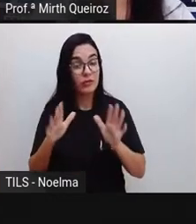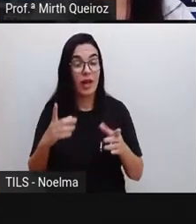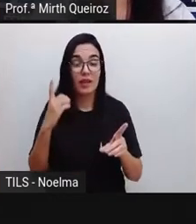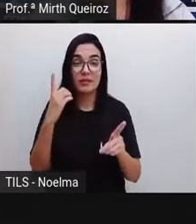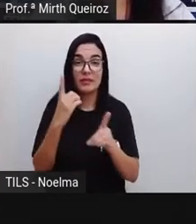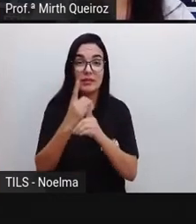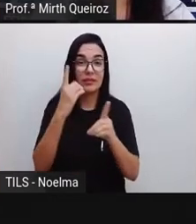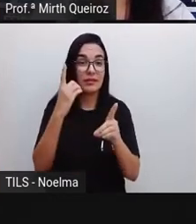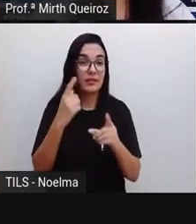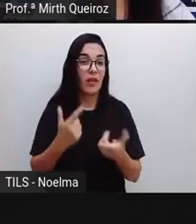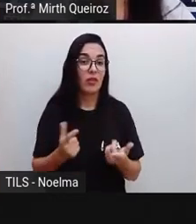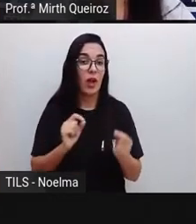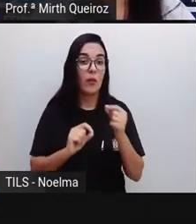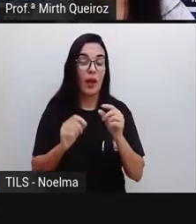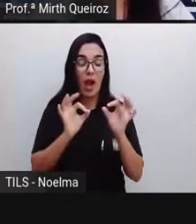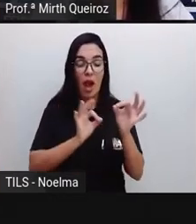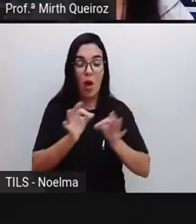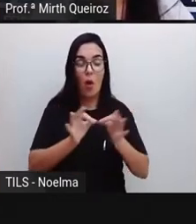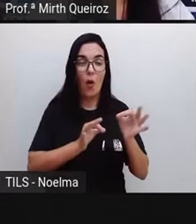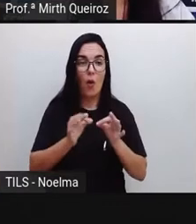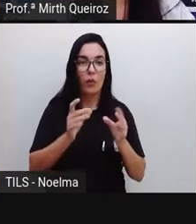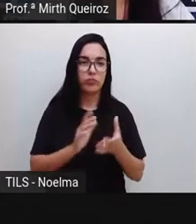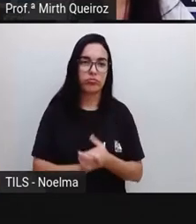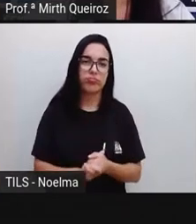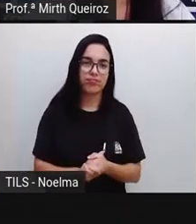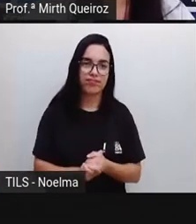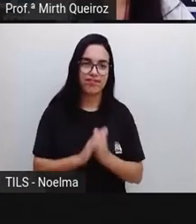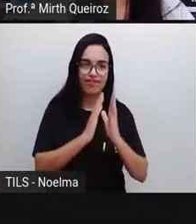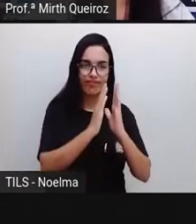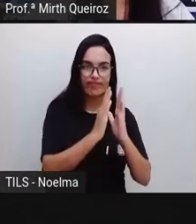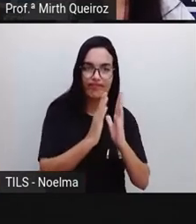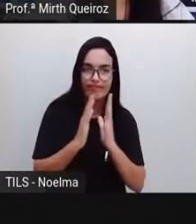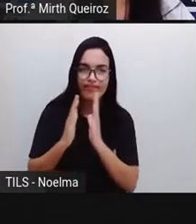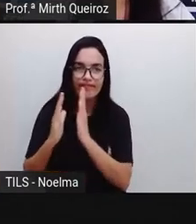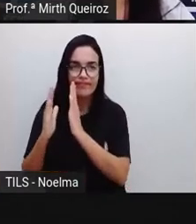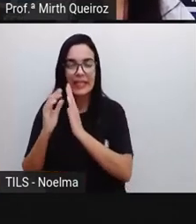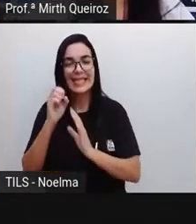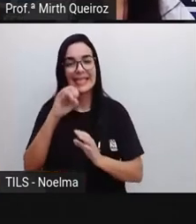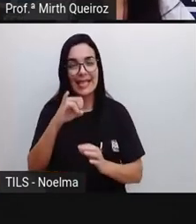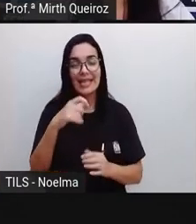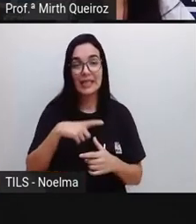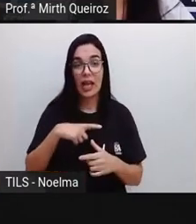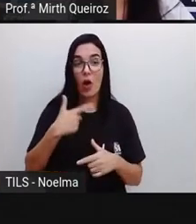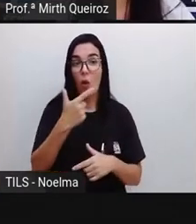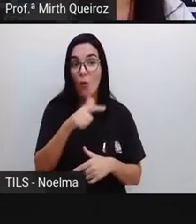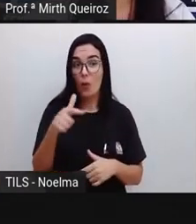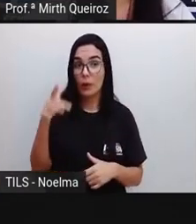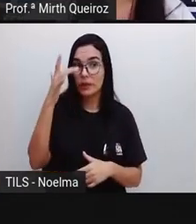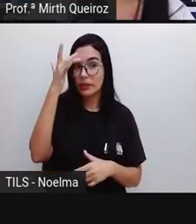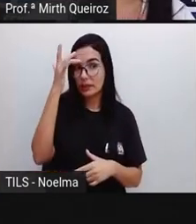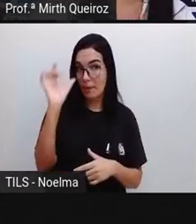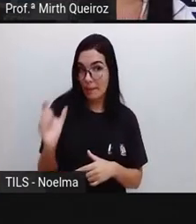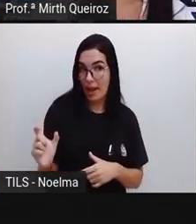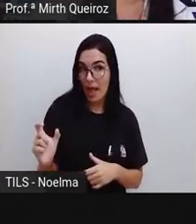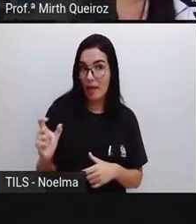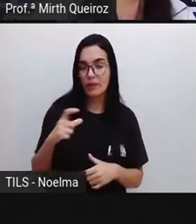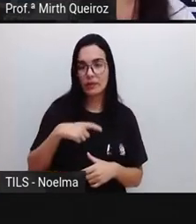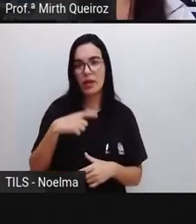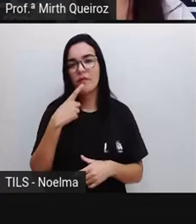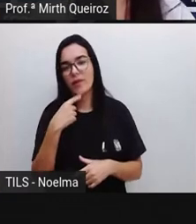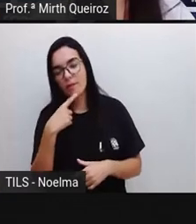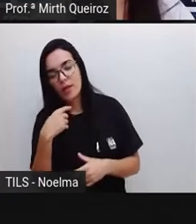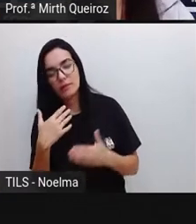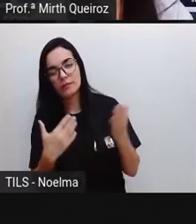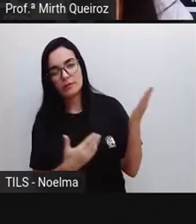qual é a ordem, a partir da letra de verde, certo? Se tivessem outras palavras, aí a gente ia para a de vermelho, né? A quarta,